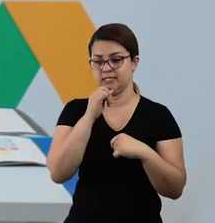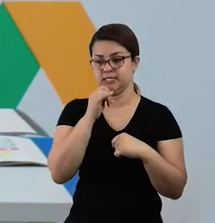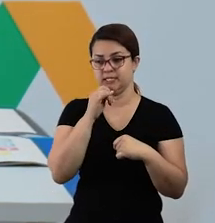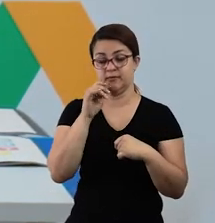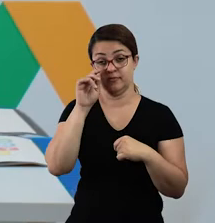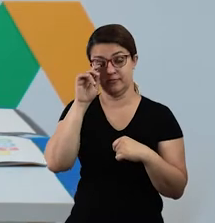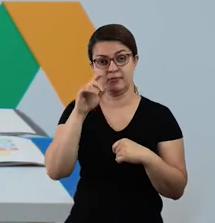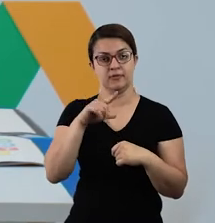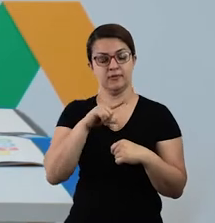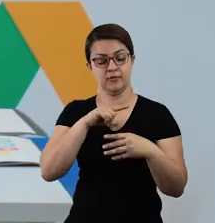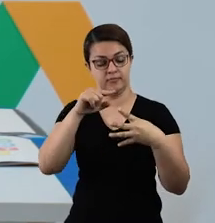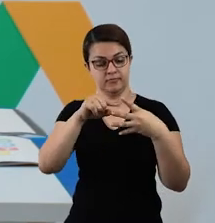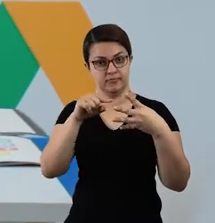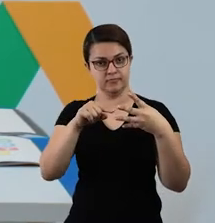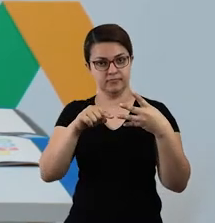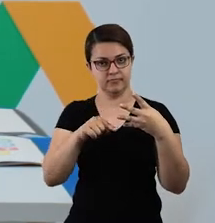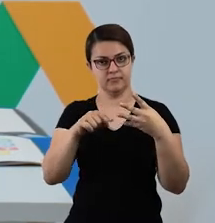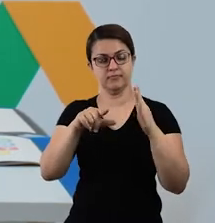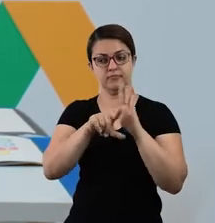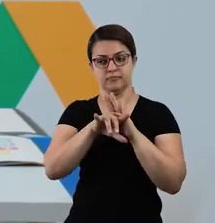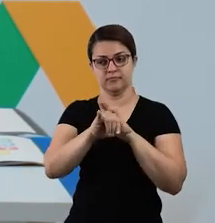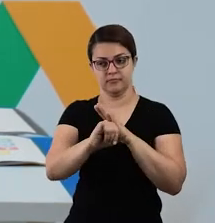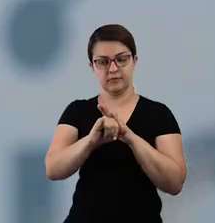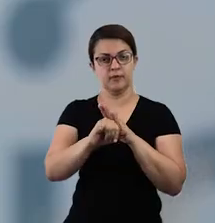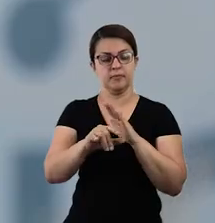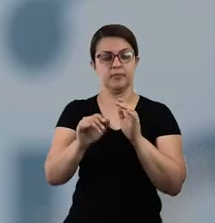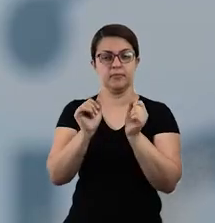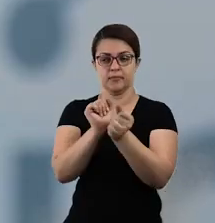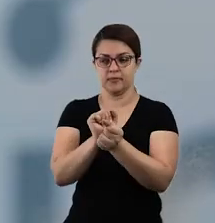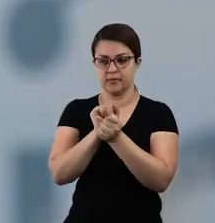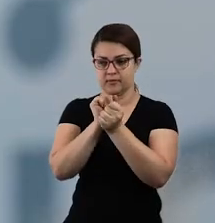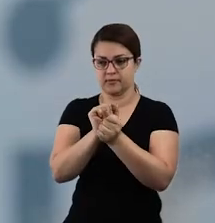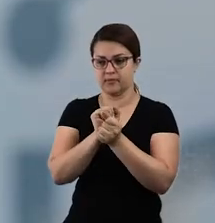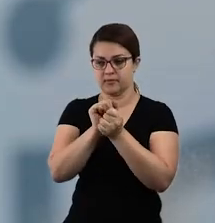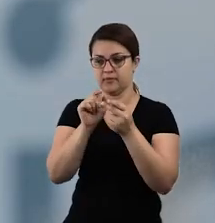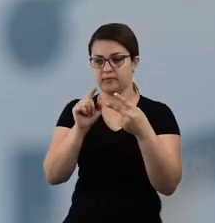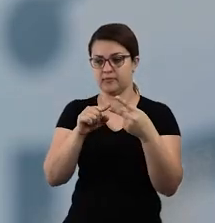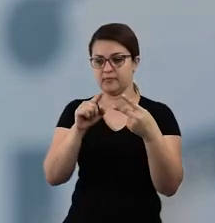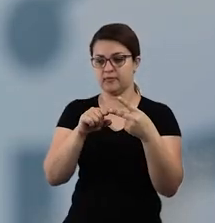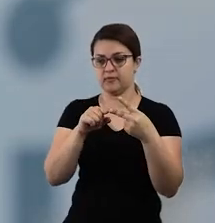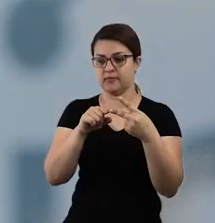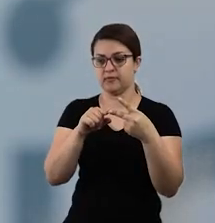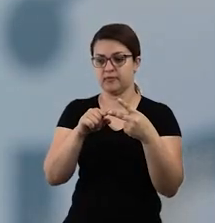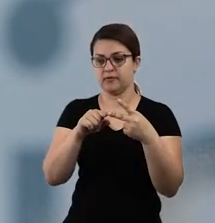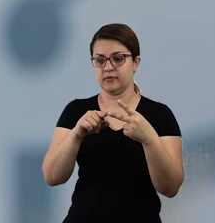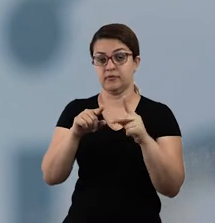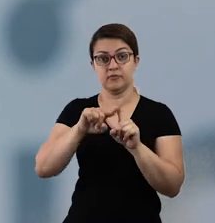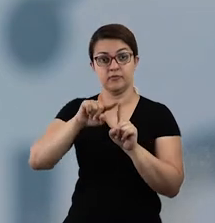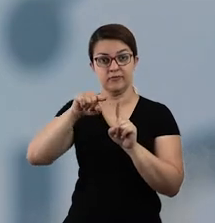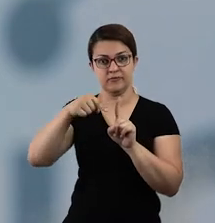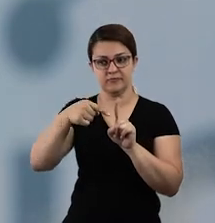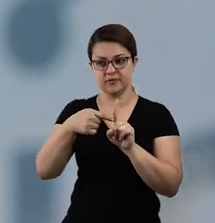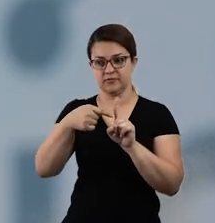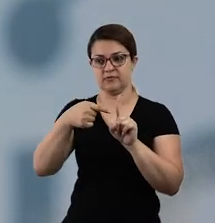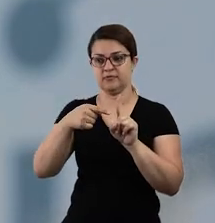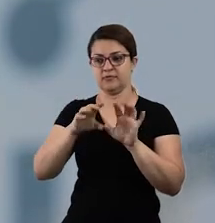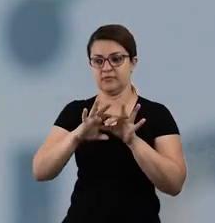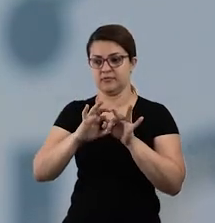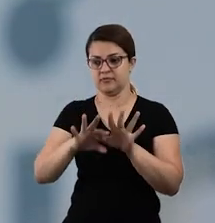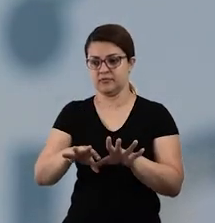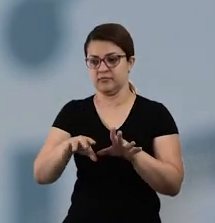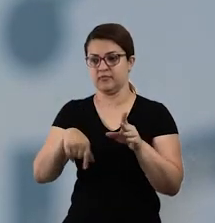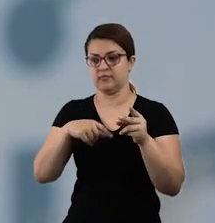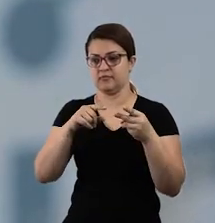falando sobre quatro tipos de leis. É a lei áurea, a lei do ventre livre, a lei dos sexagenários